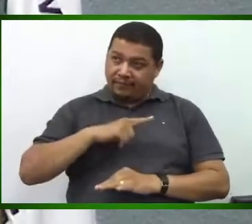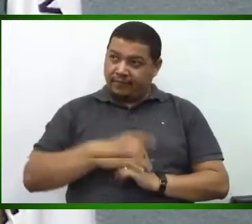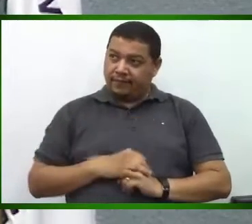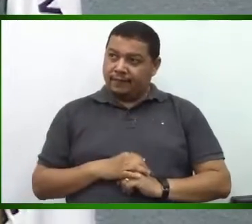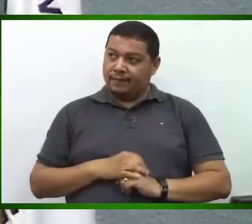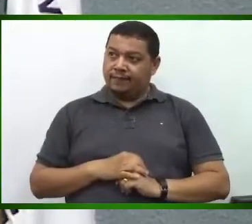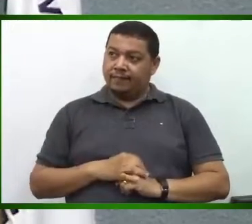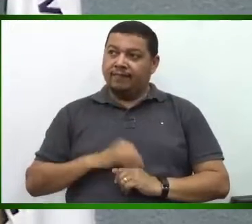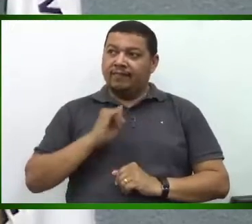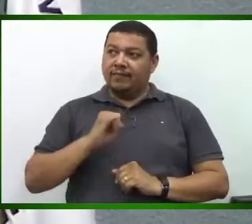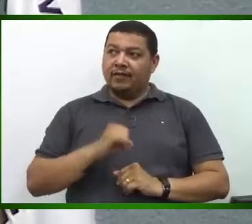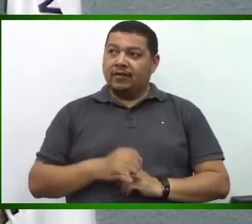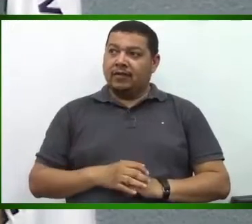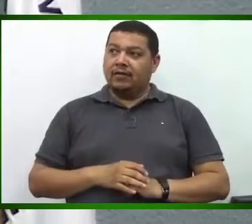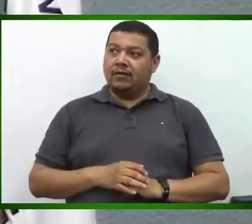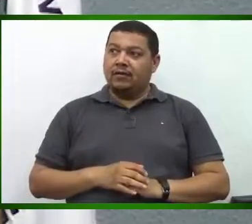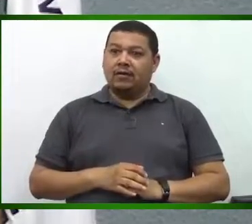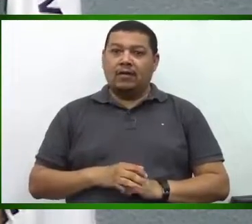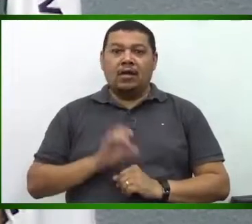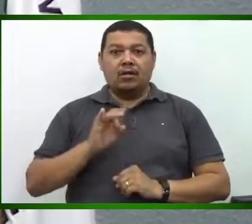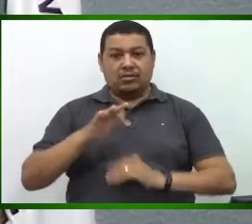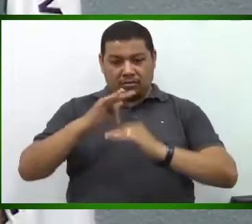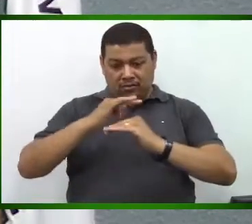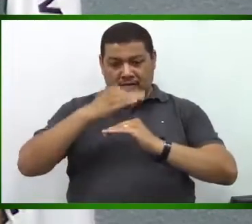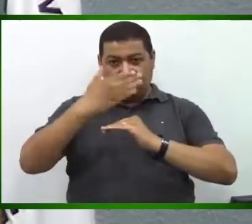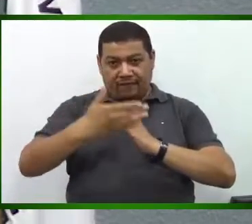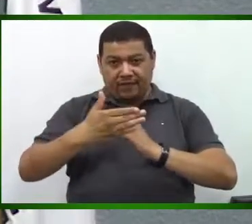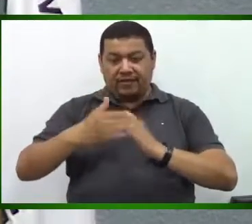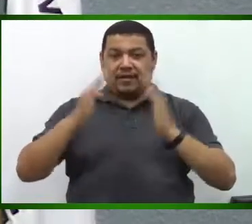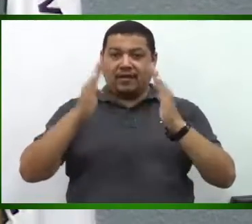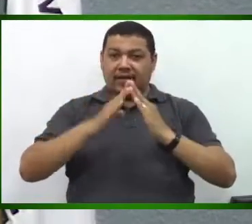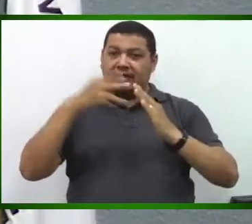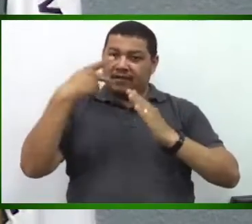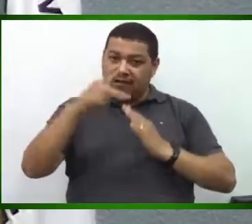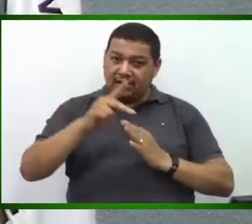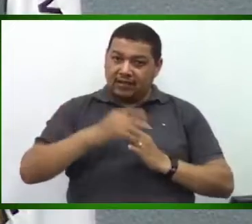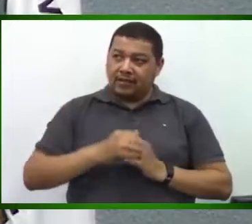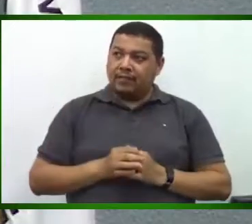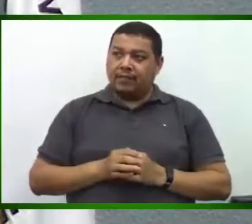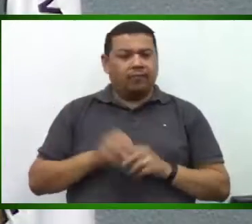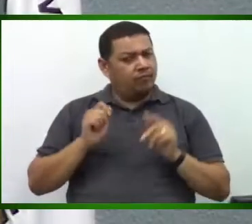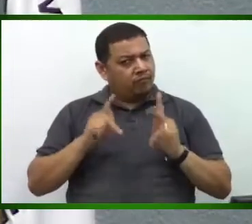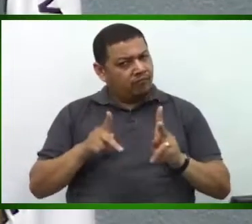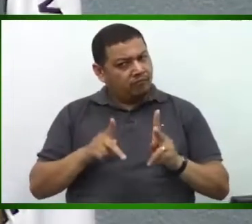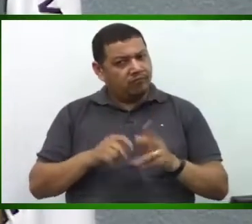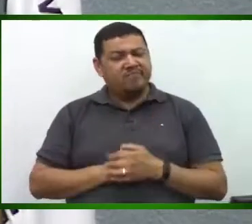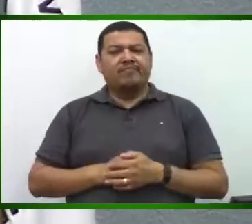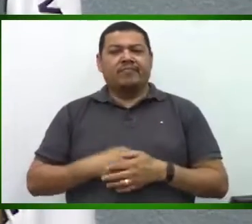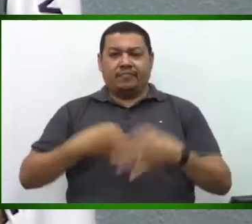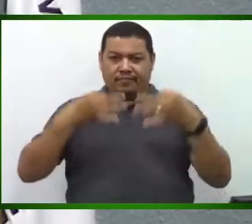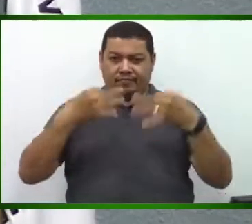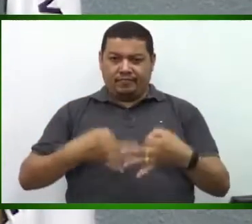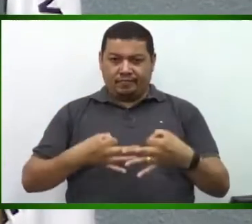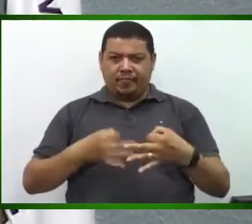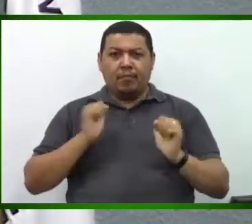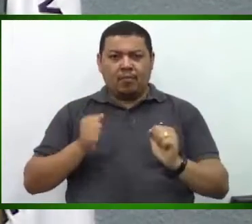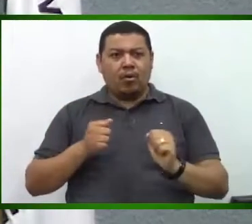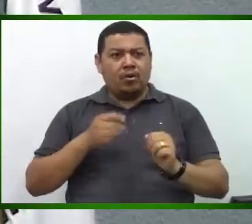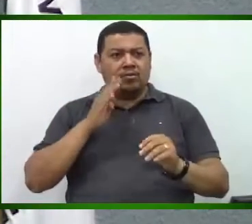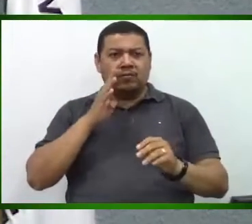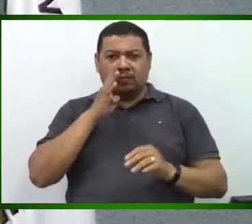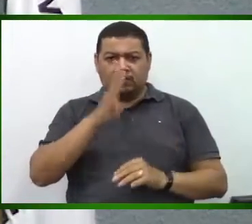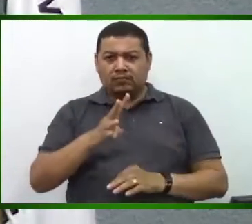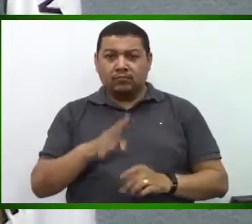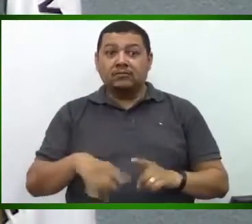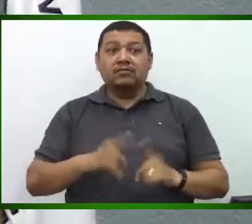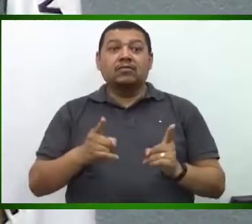sido feito só na frente da residência do prefeito estaria correto em falar, mas